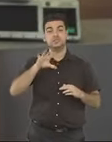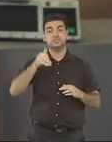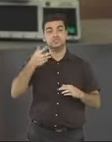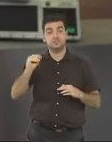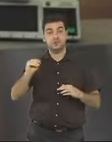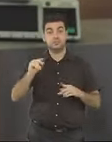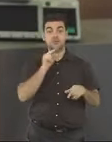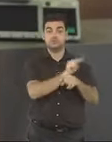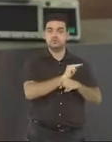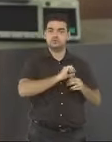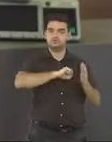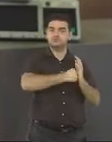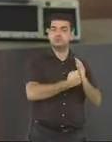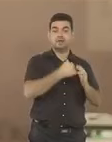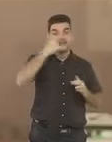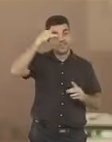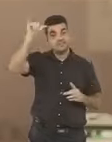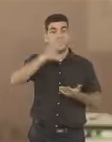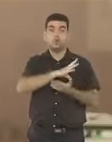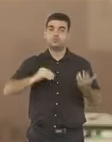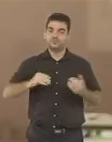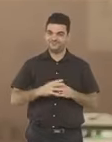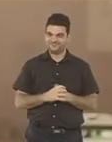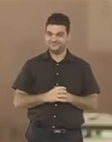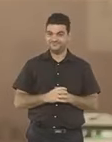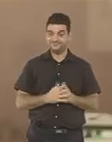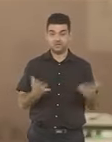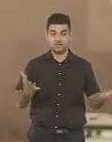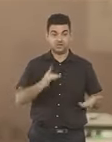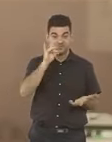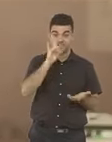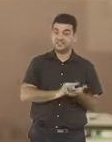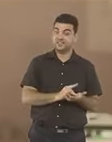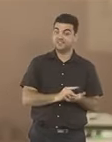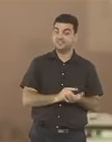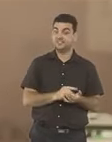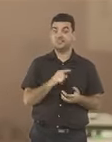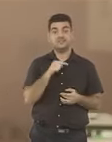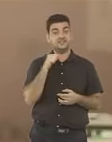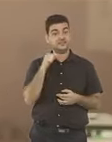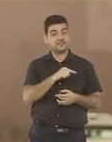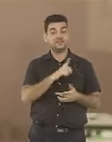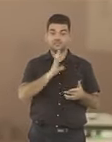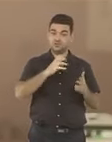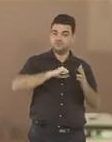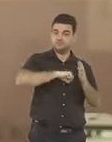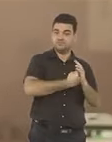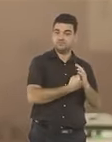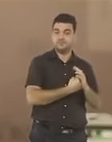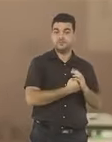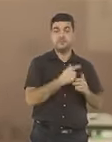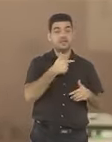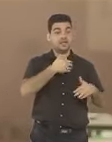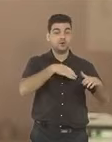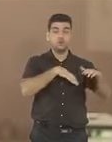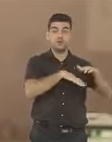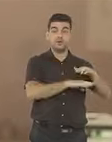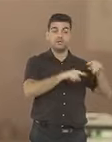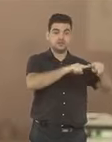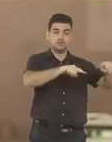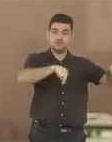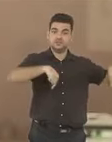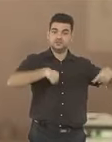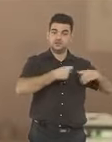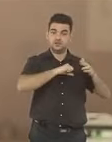para proteção contra fraudes. A versão original dos programas assinados e lacrados é guardada em uma